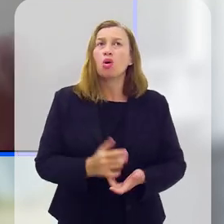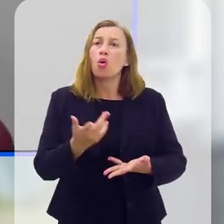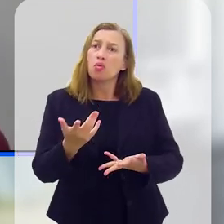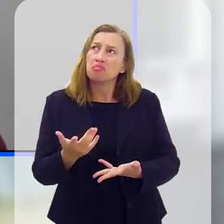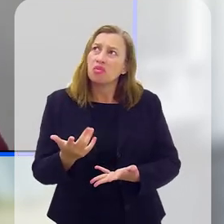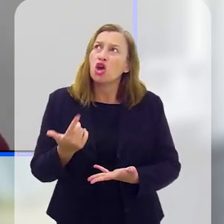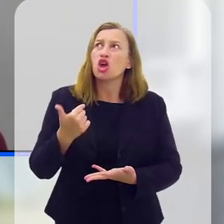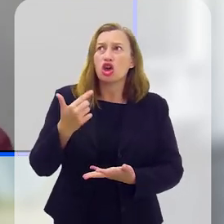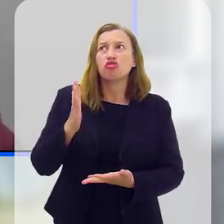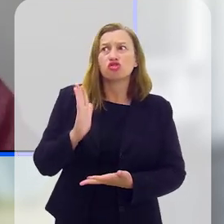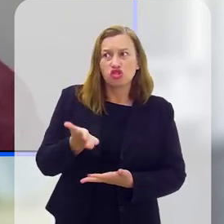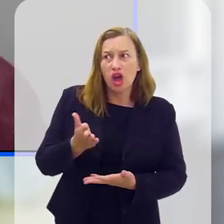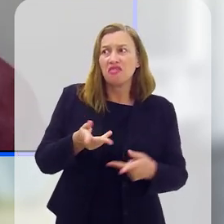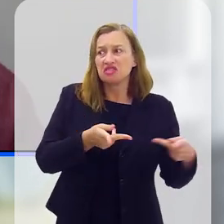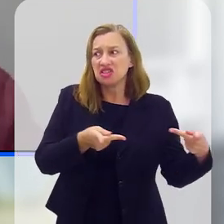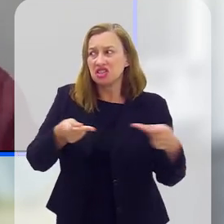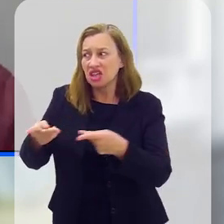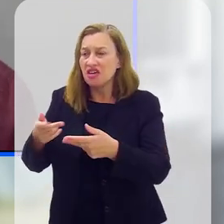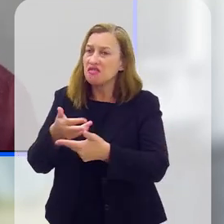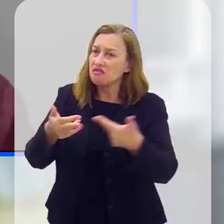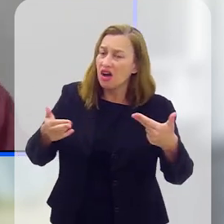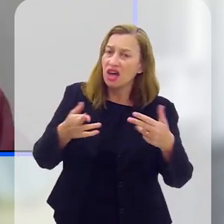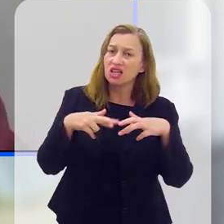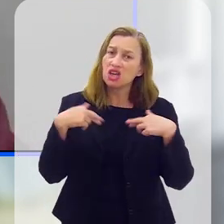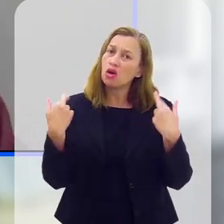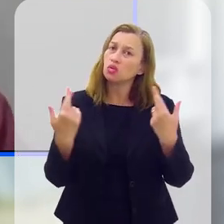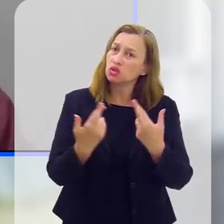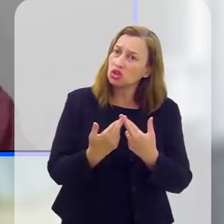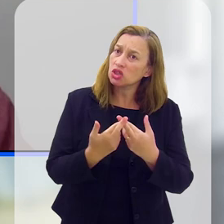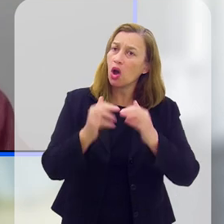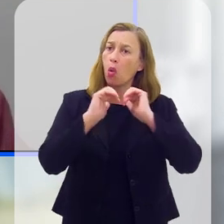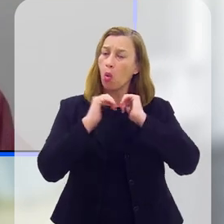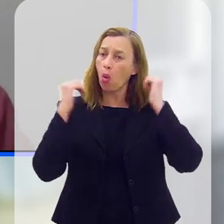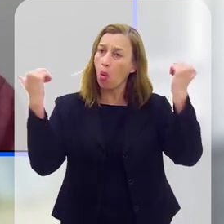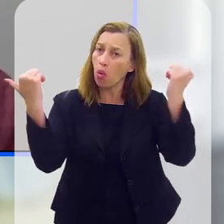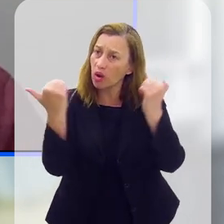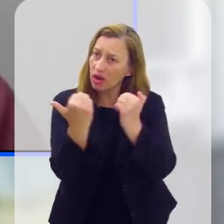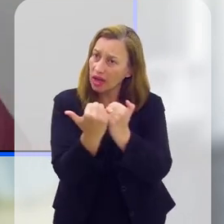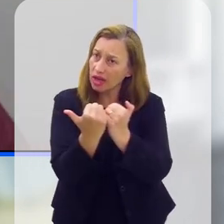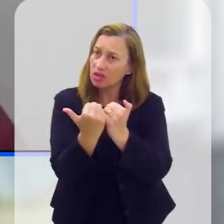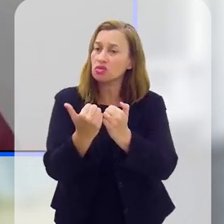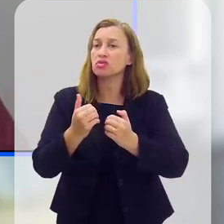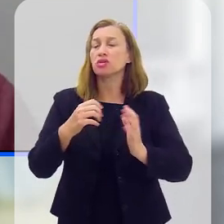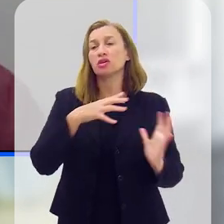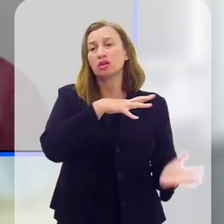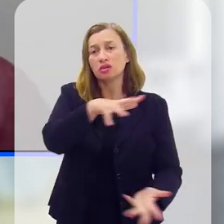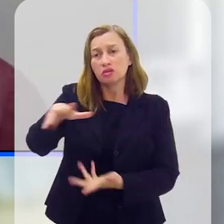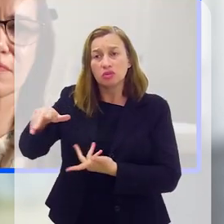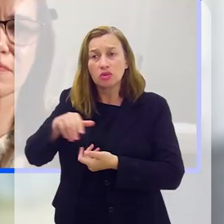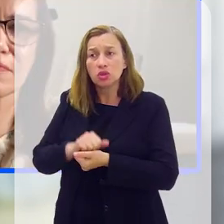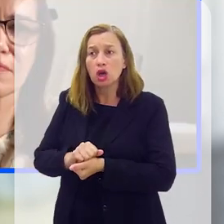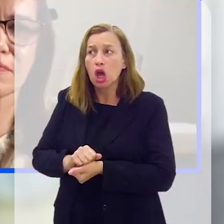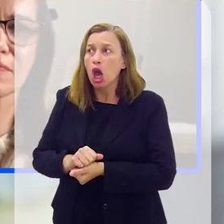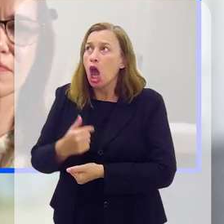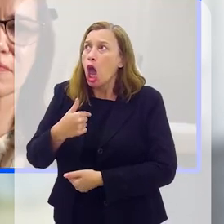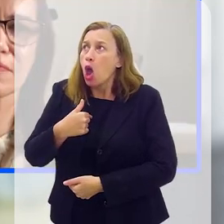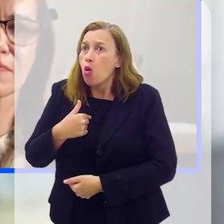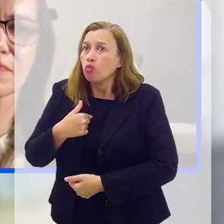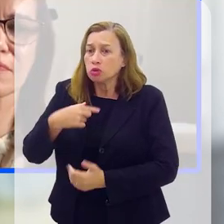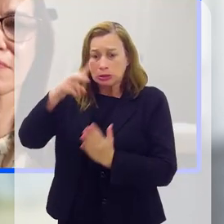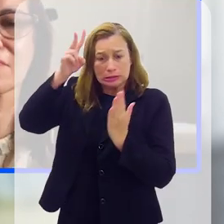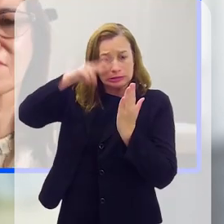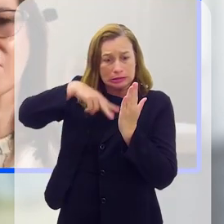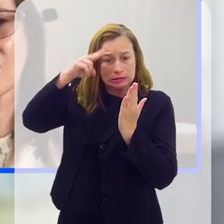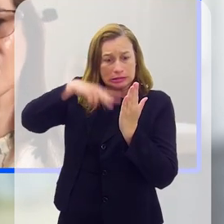eu já andei por vários congressos internacionais, sou a Associação Internacional de Prevenção do Suicídio, e eu nunca